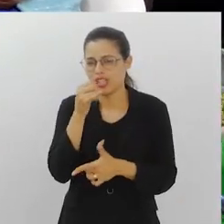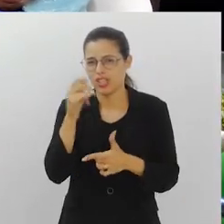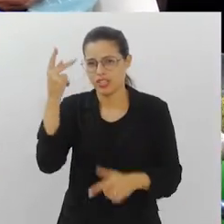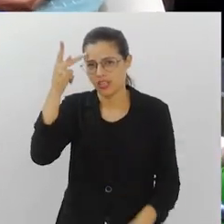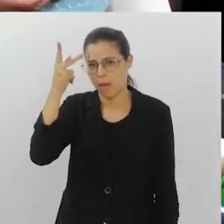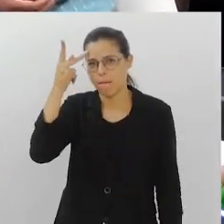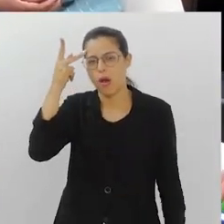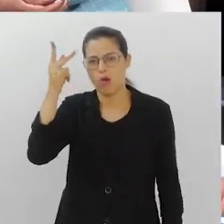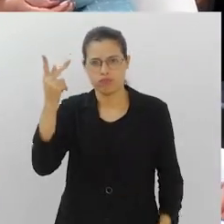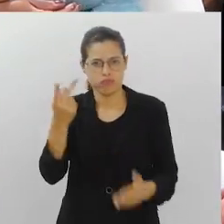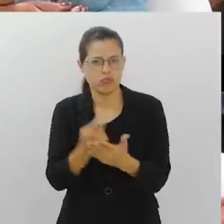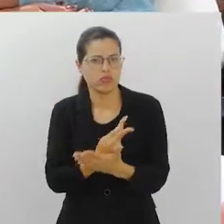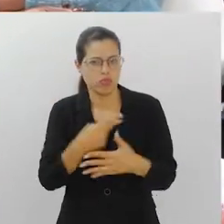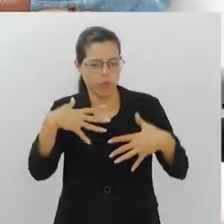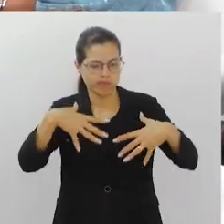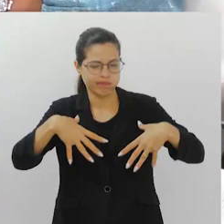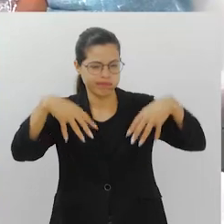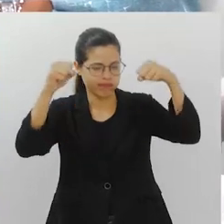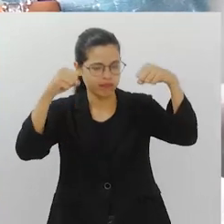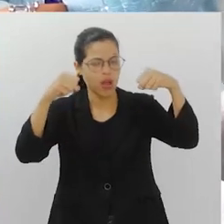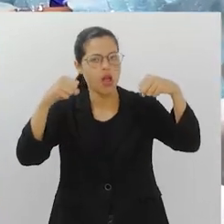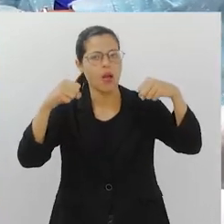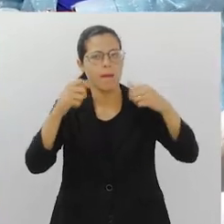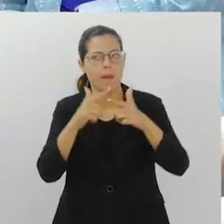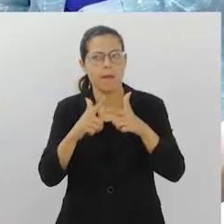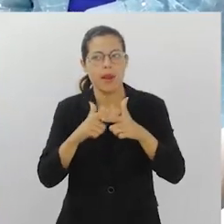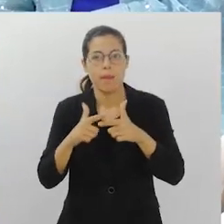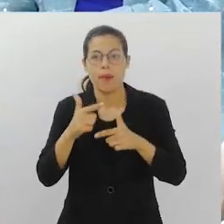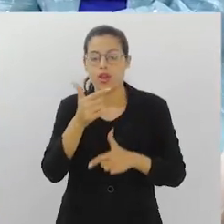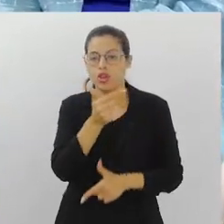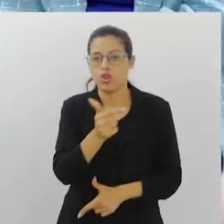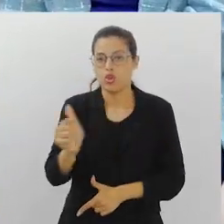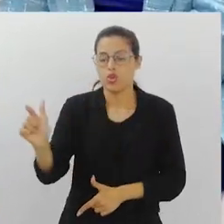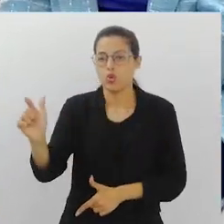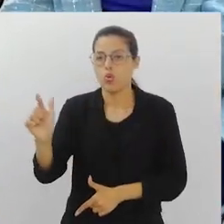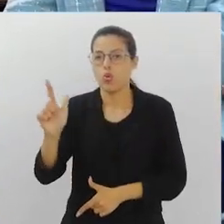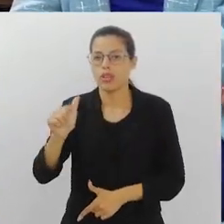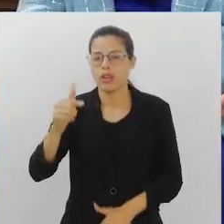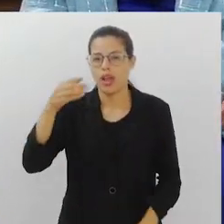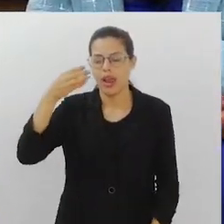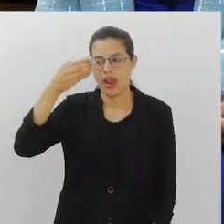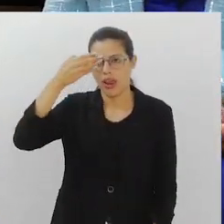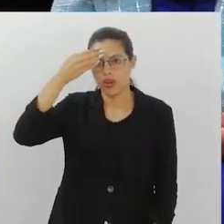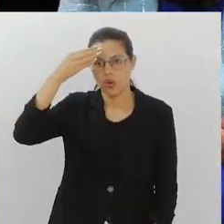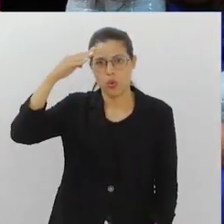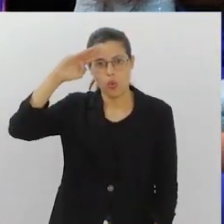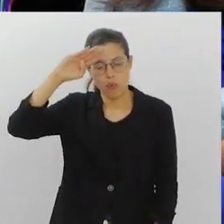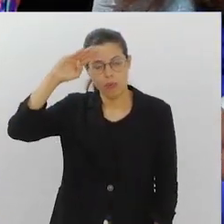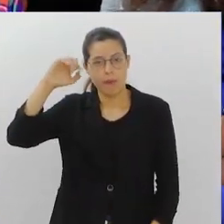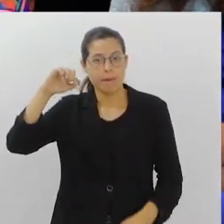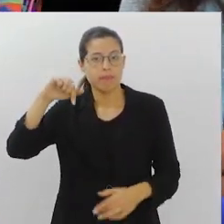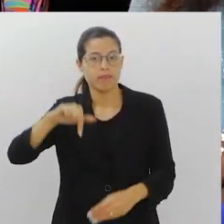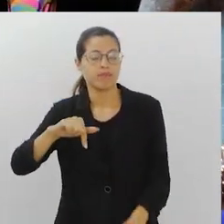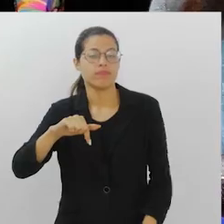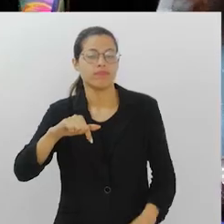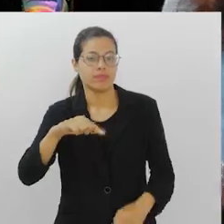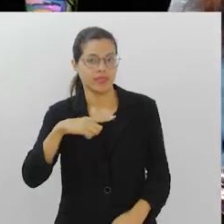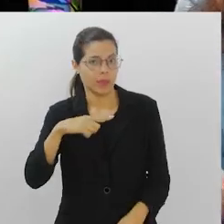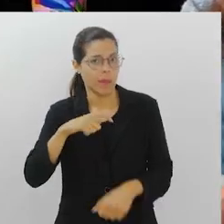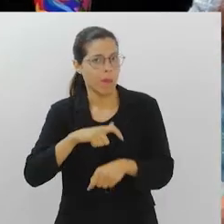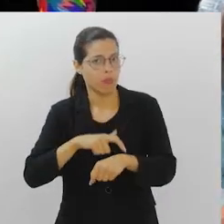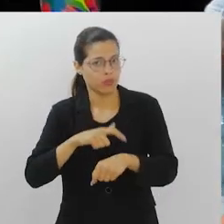ficou lá durante alguns dias sem luz e criou um pandemônio danado, e outra em Cuba. Cuba, nesse exato momento, está passando por uma crise